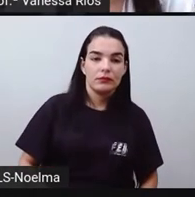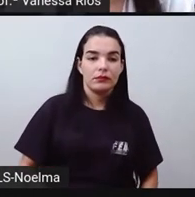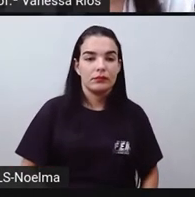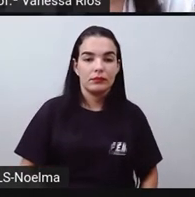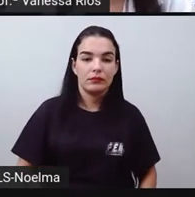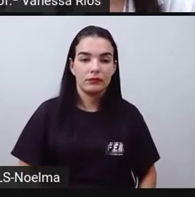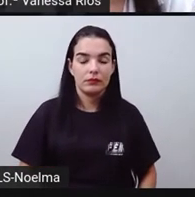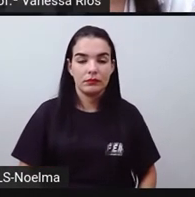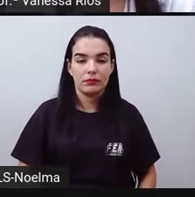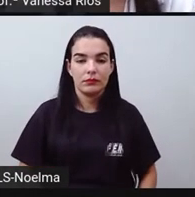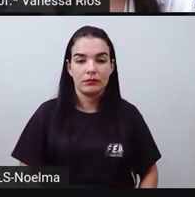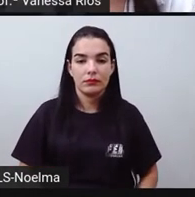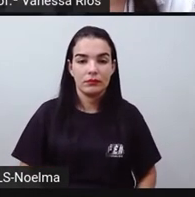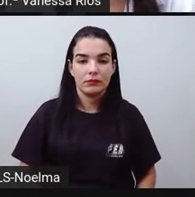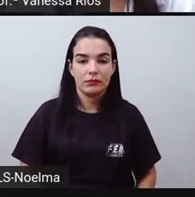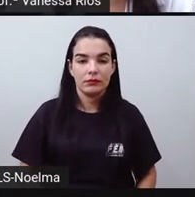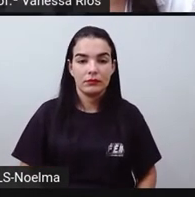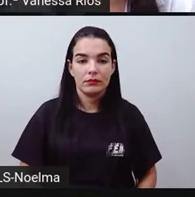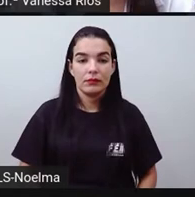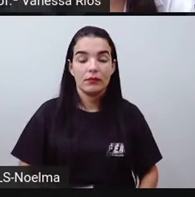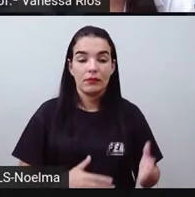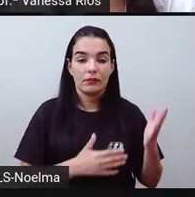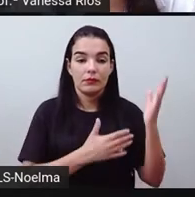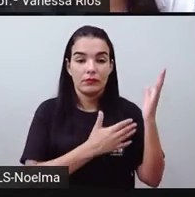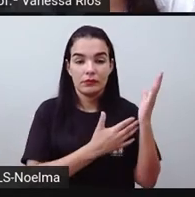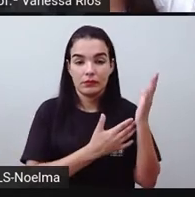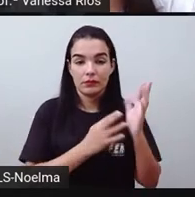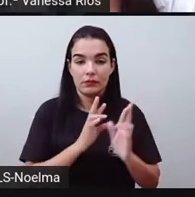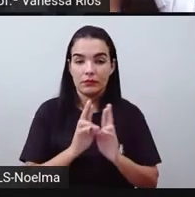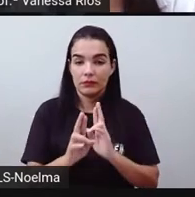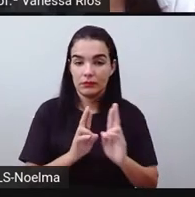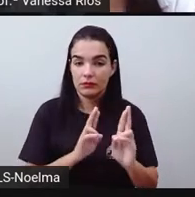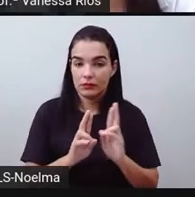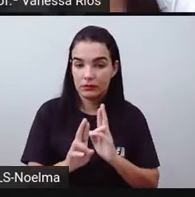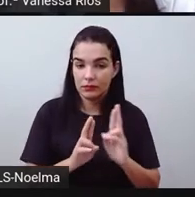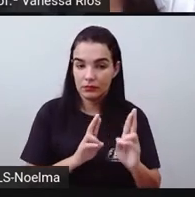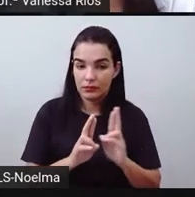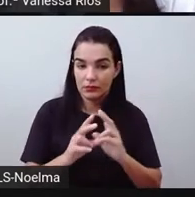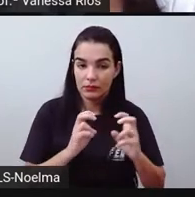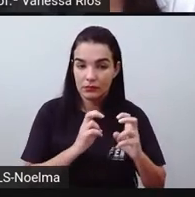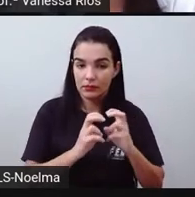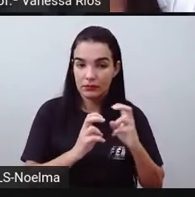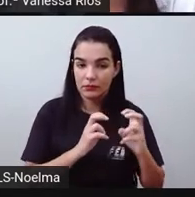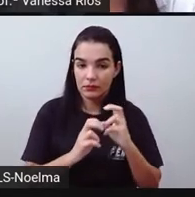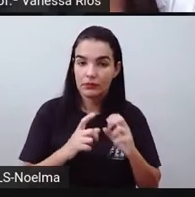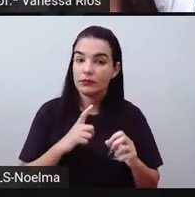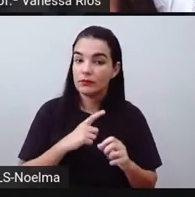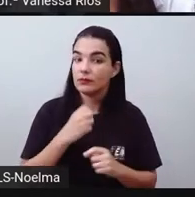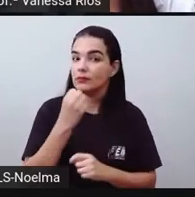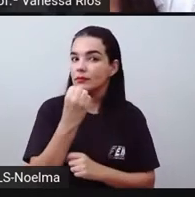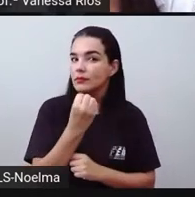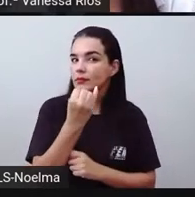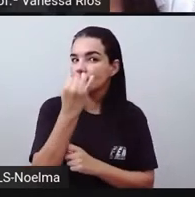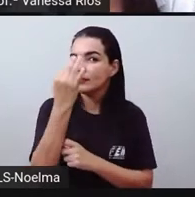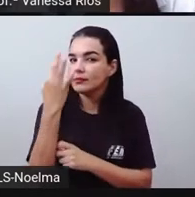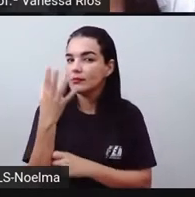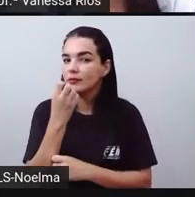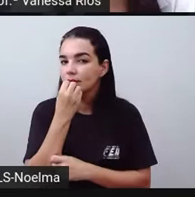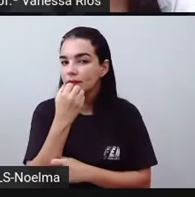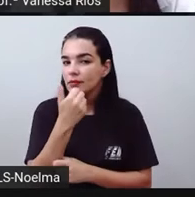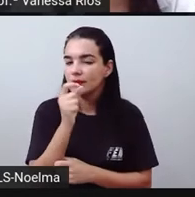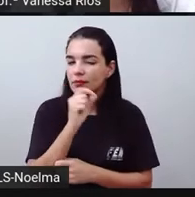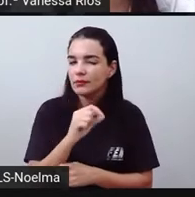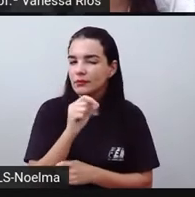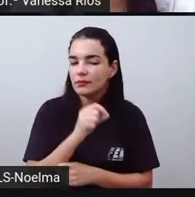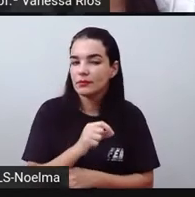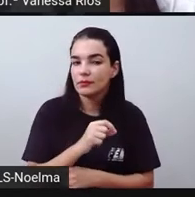E aí, olhem só, o transporte rodoviário, ele possui algumas vantagens, como a flexibilidade de